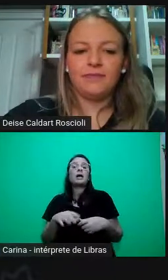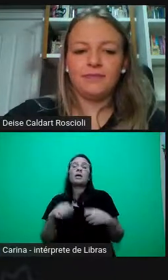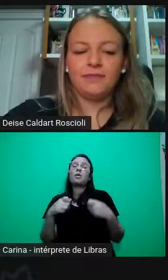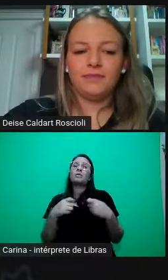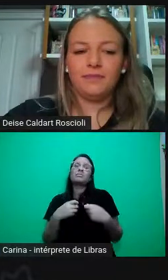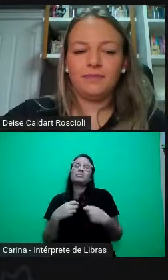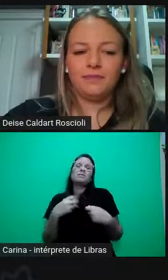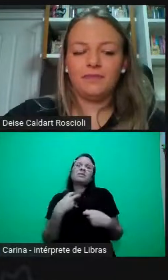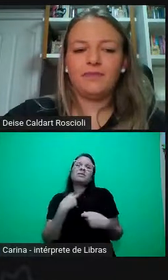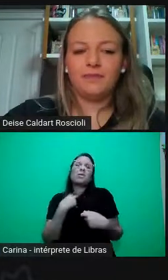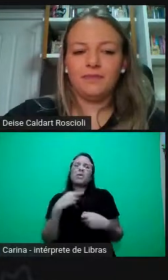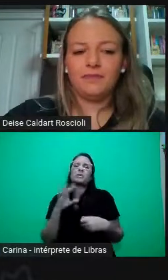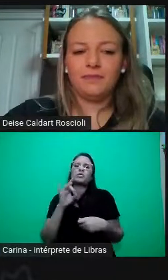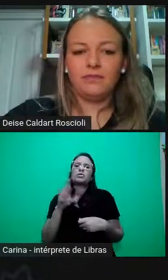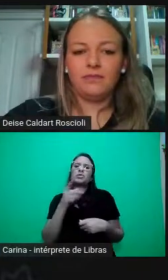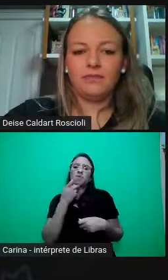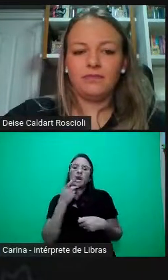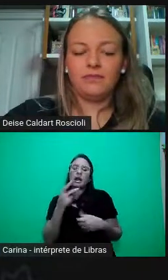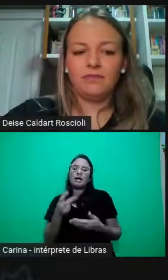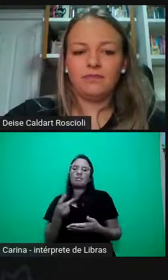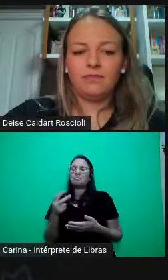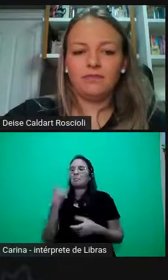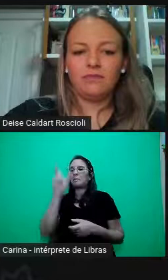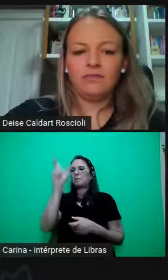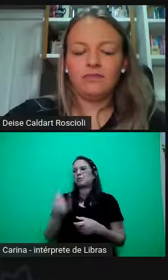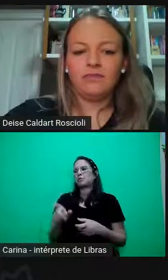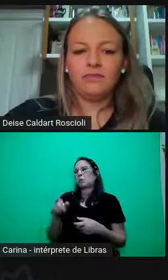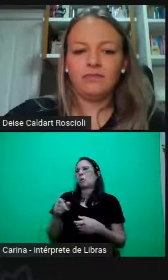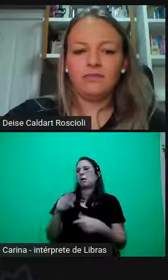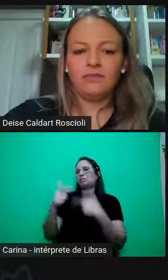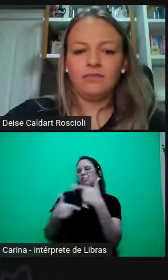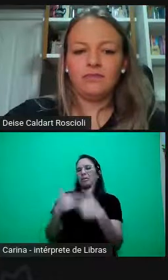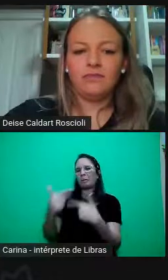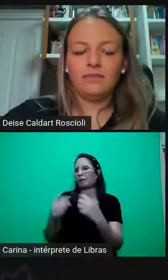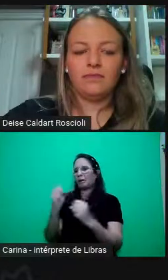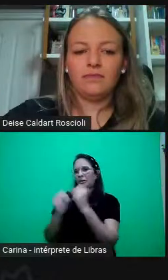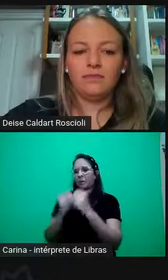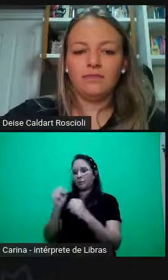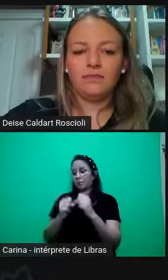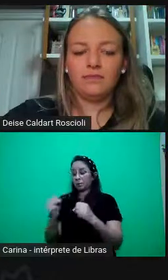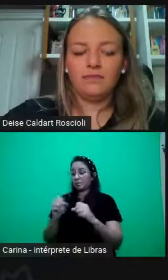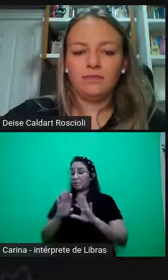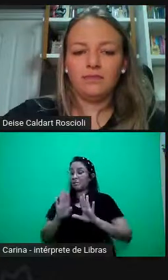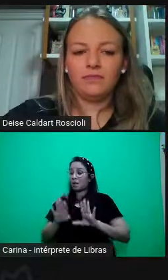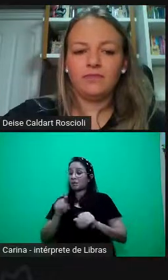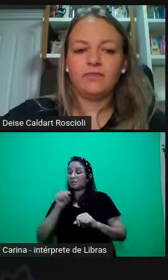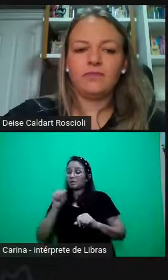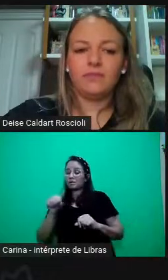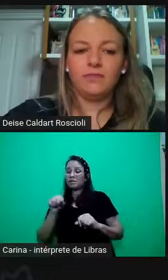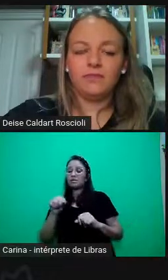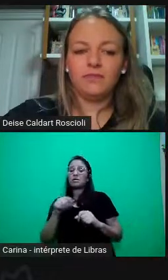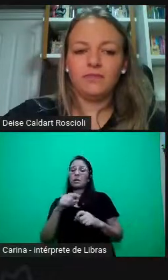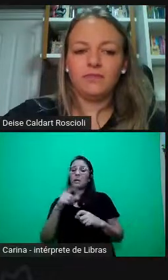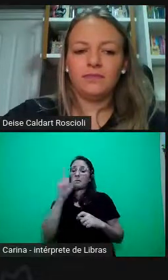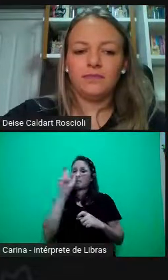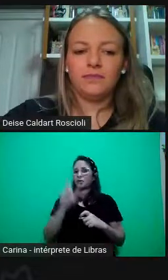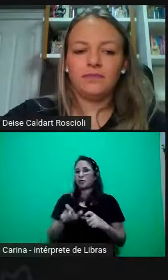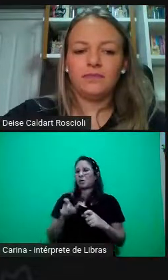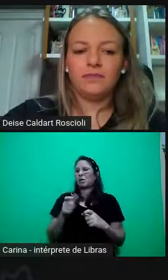lá, essas pessoas estiverem lá e não puderem de forma alguma ter voz,